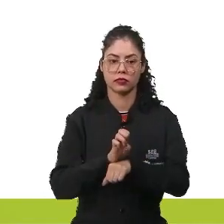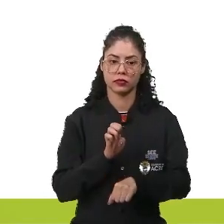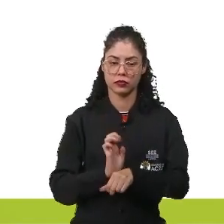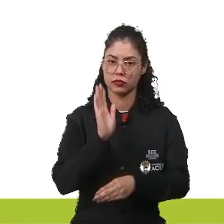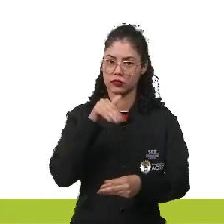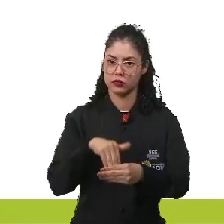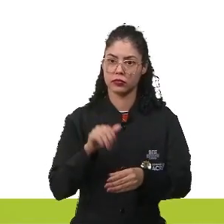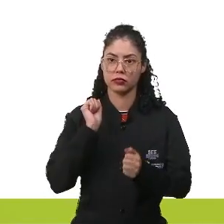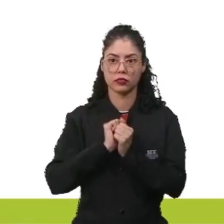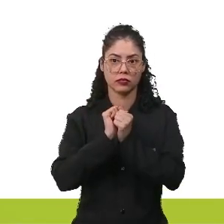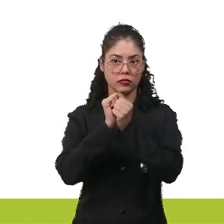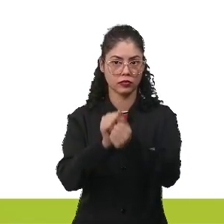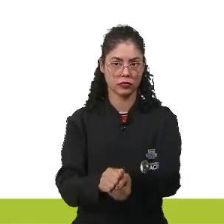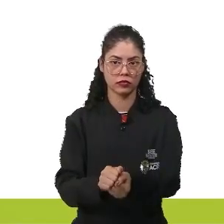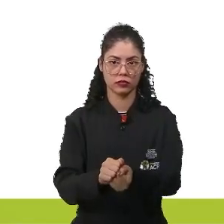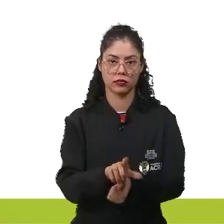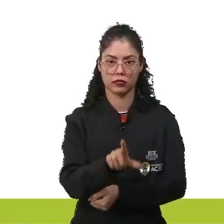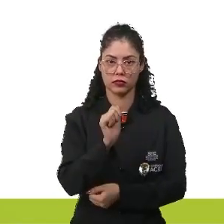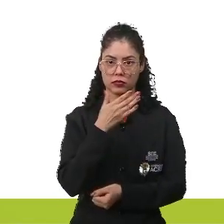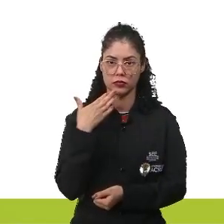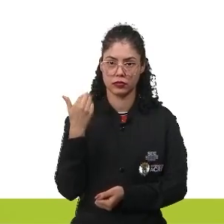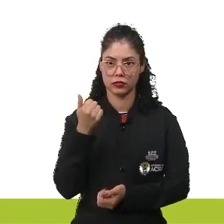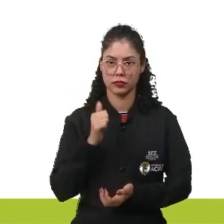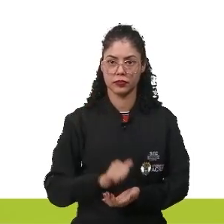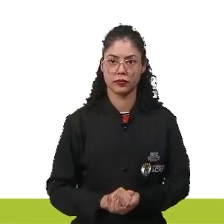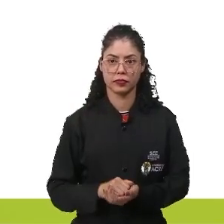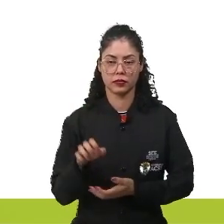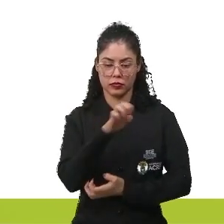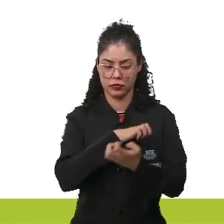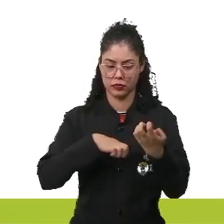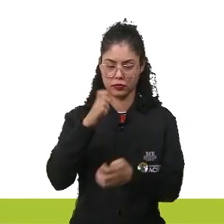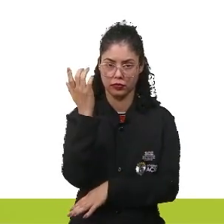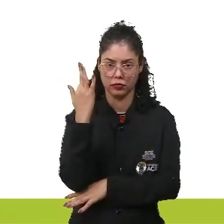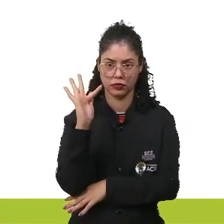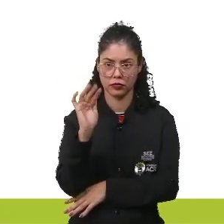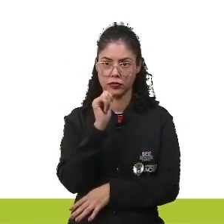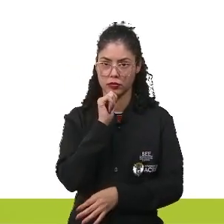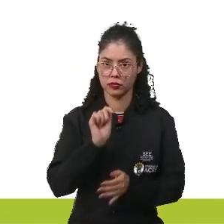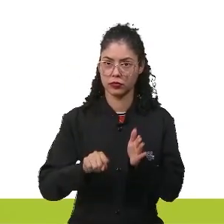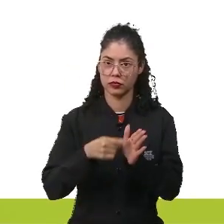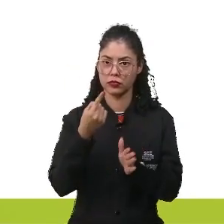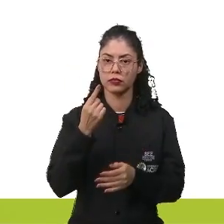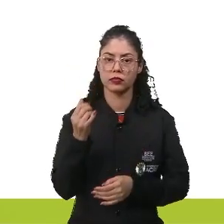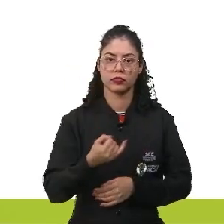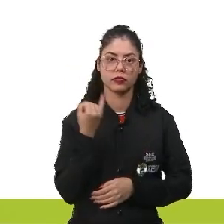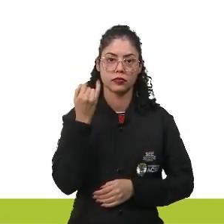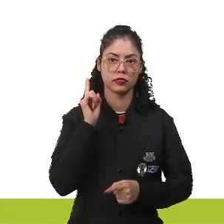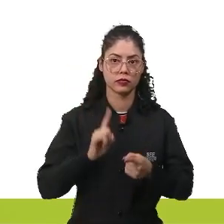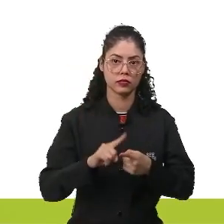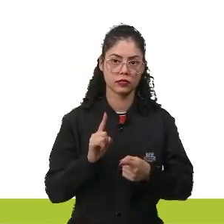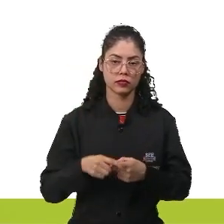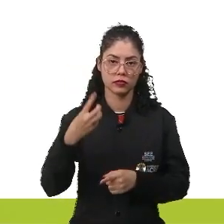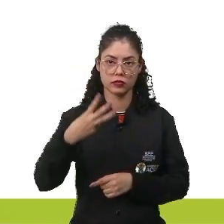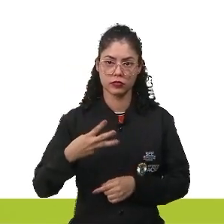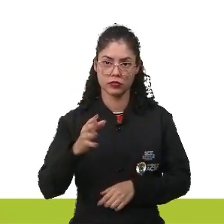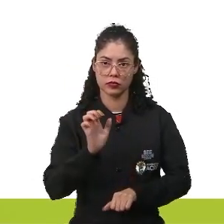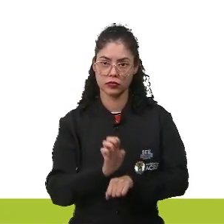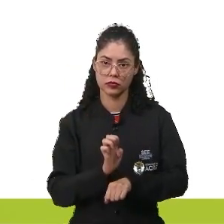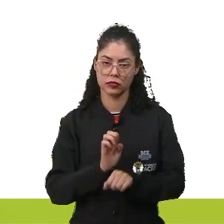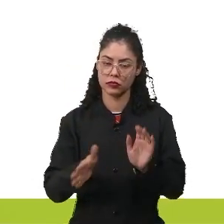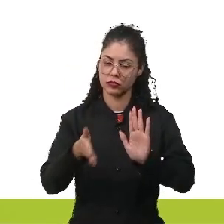para tentar manter os seus privilégios. Aí a Revolução vai se dar principalmente porque o terceiro Estado